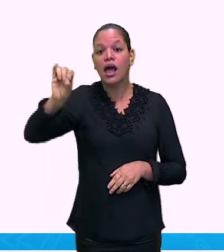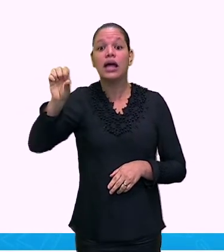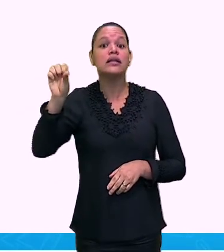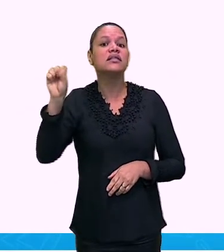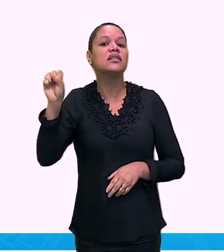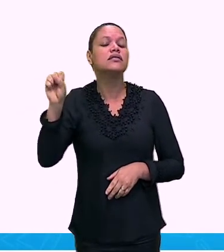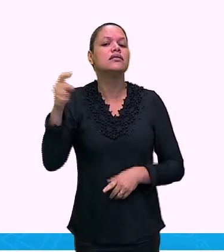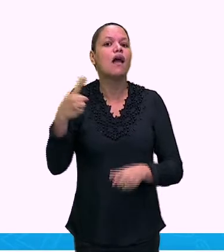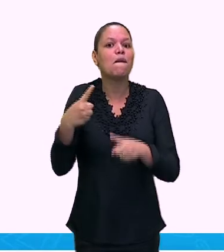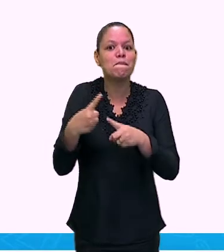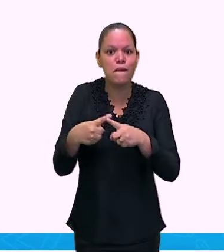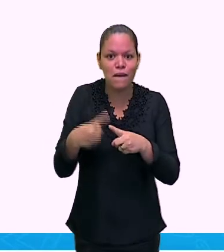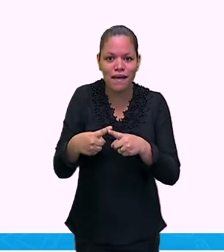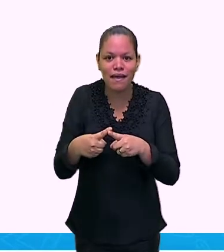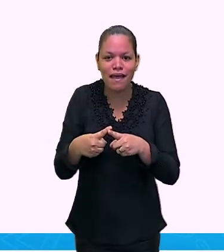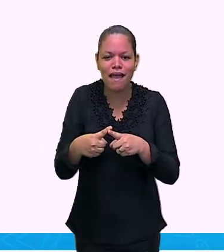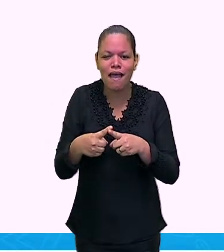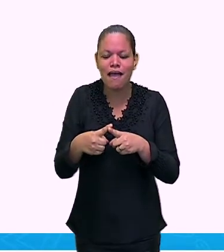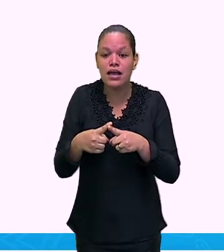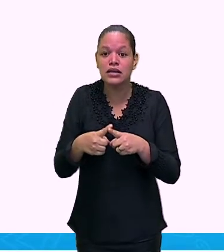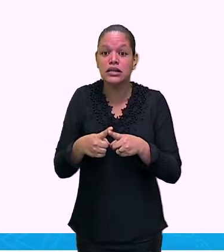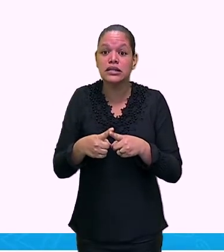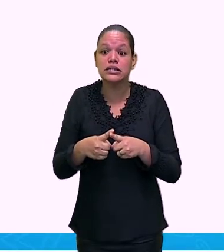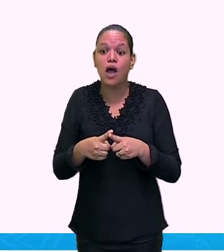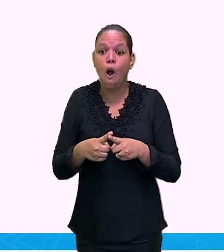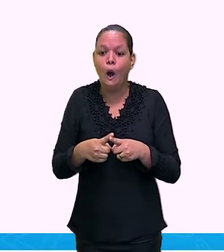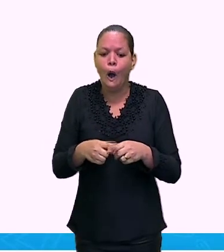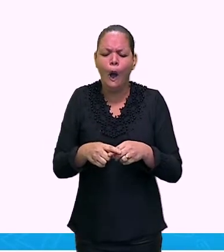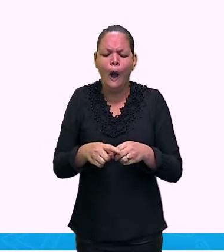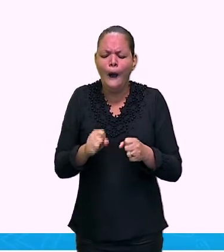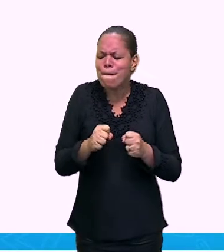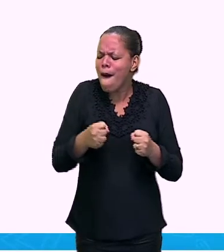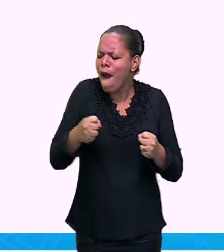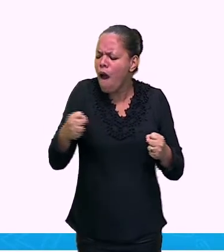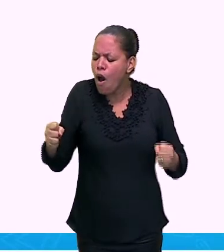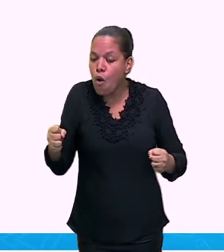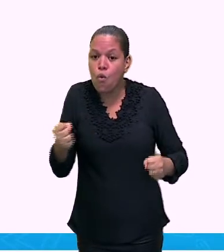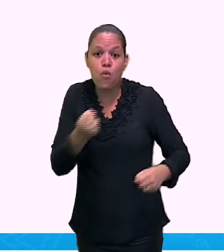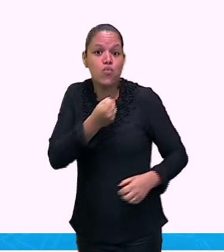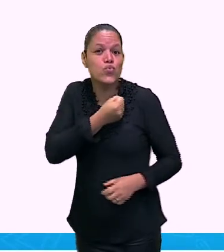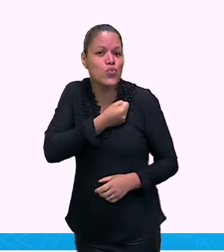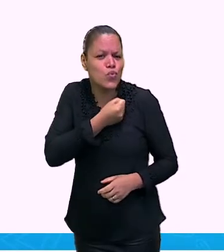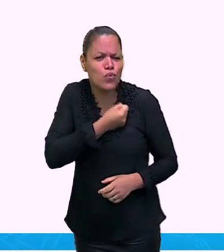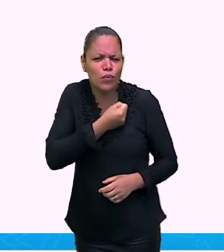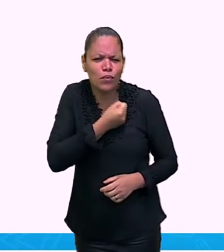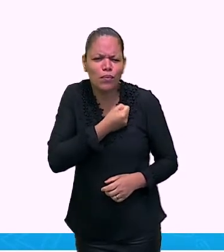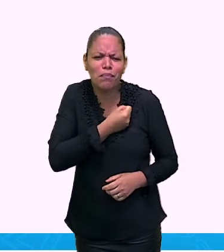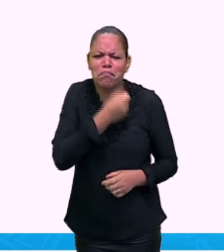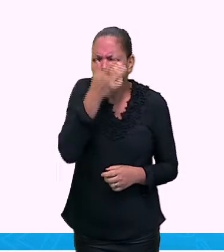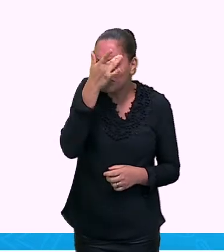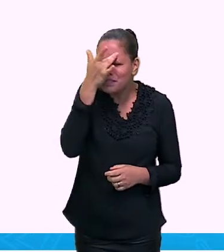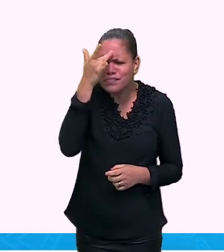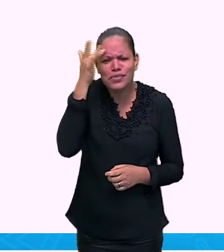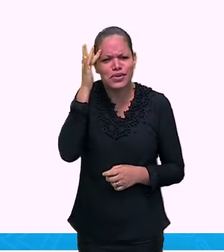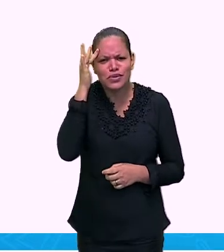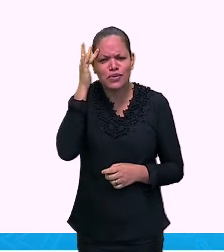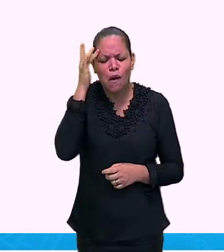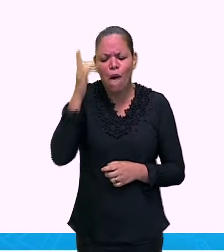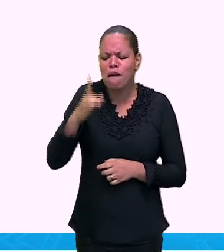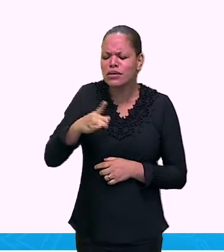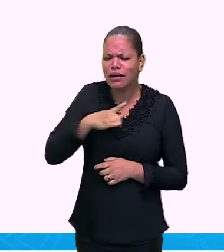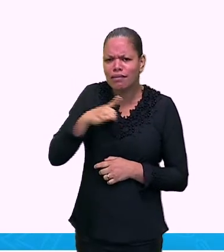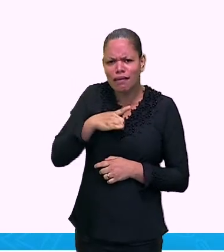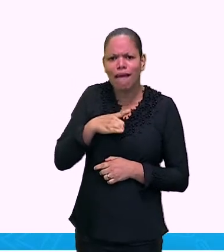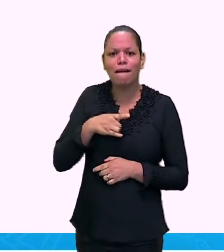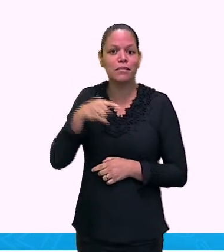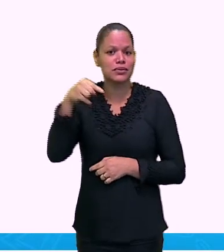território brasileiro. É um povo que são mais de 46 mil indígenas. Então,